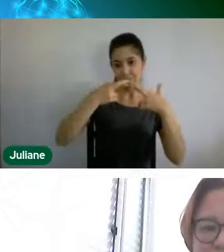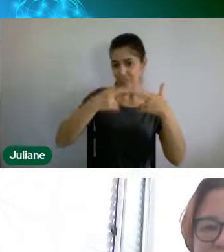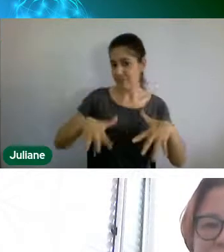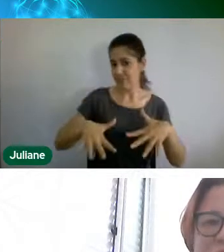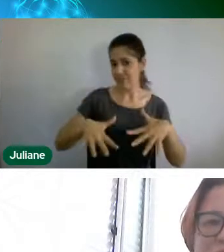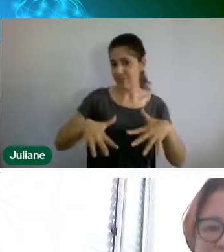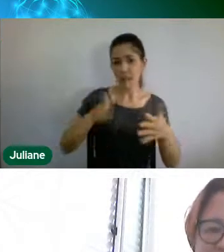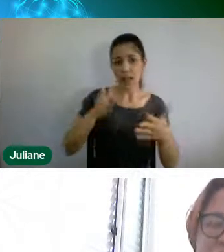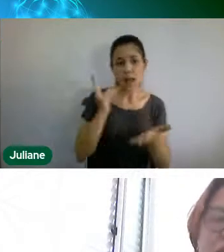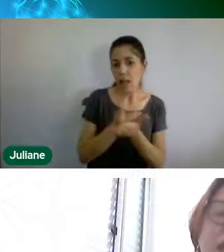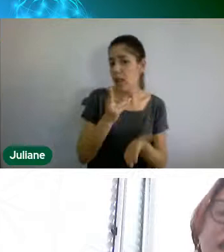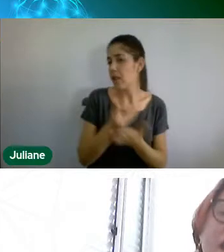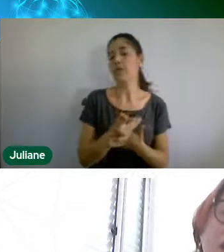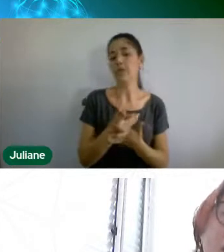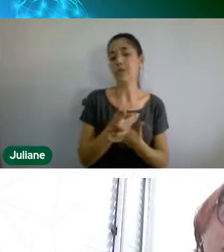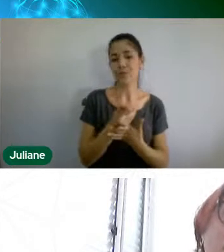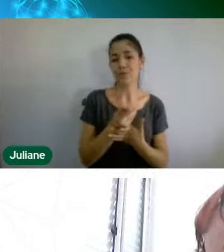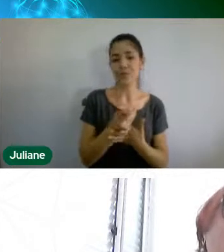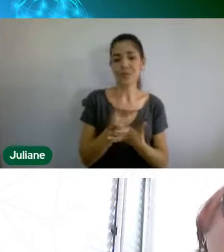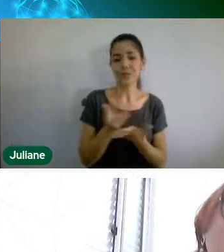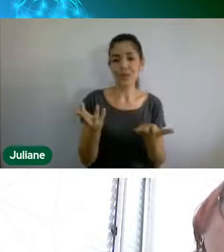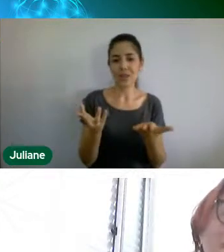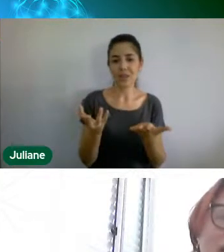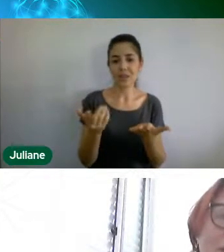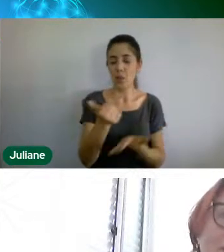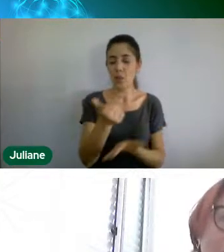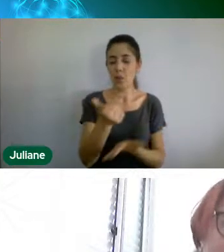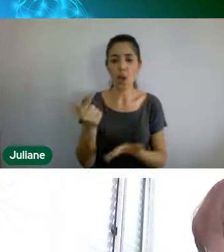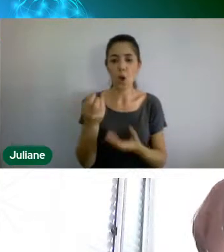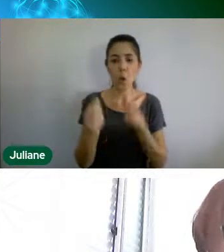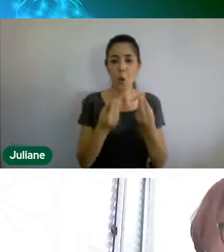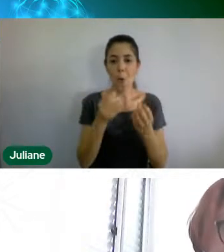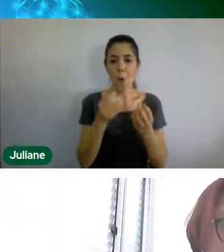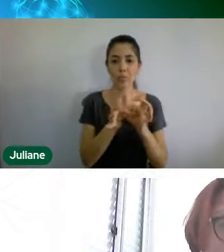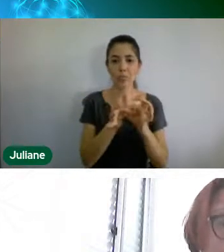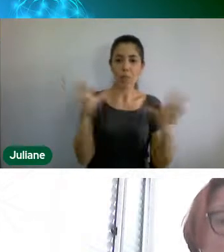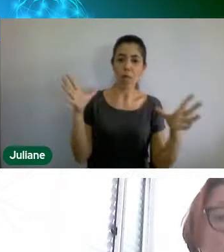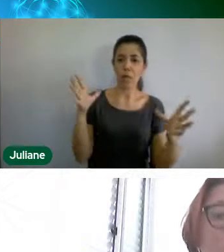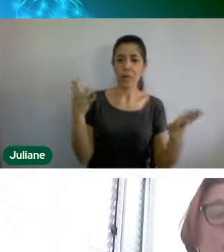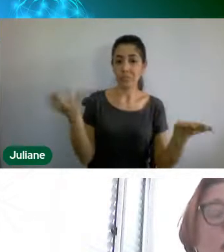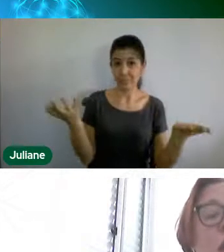ela vai, ela vai seguir, o ano passado ela foi virtual,